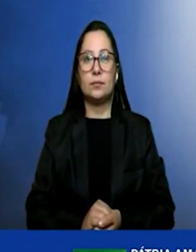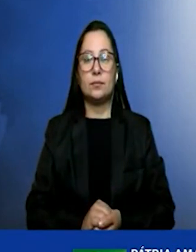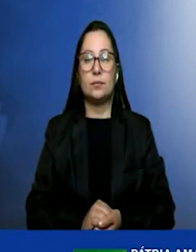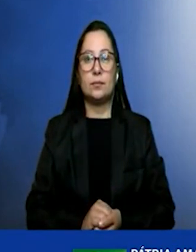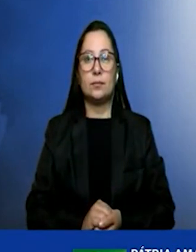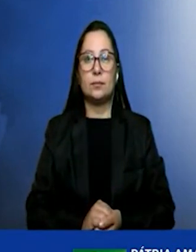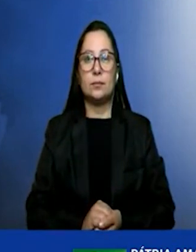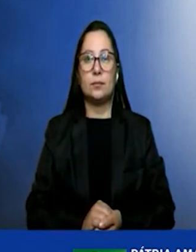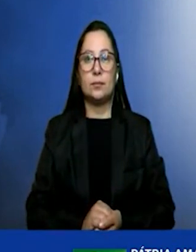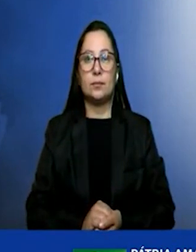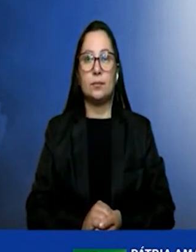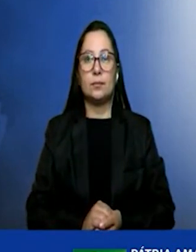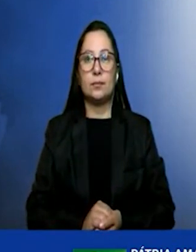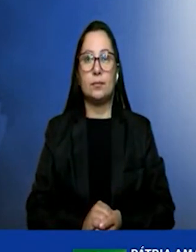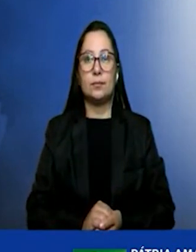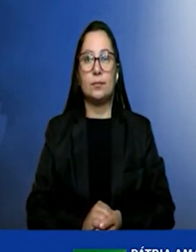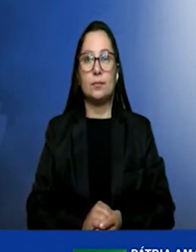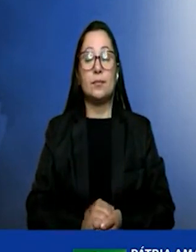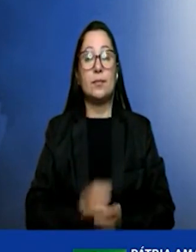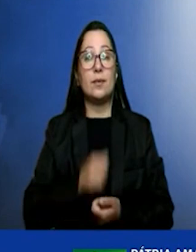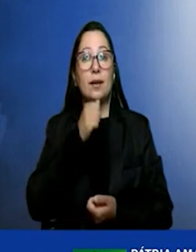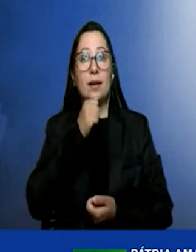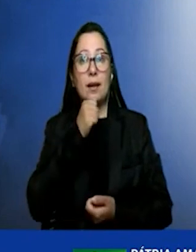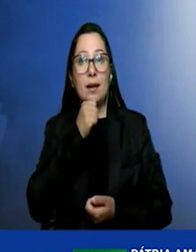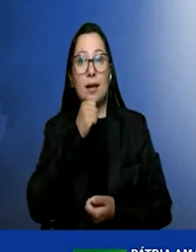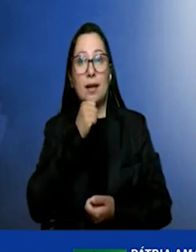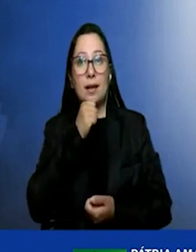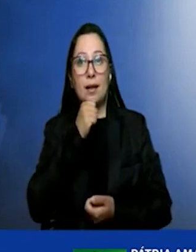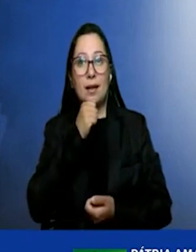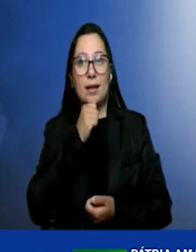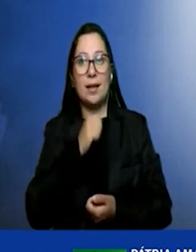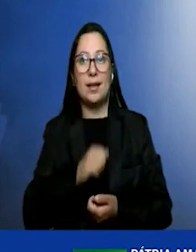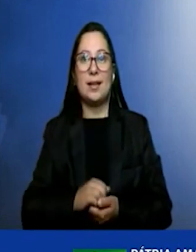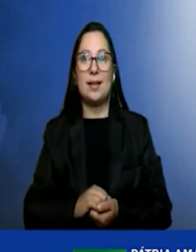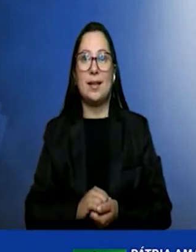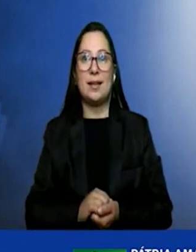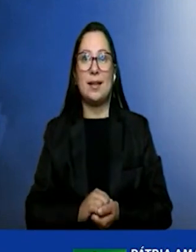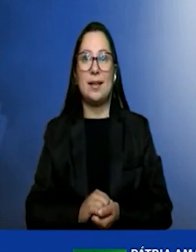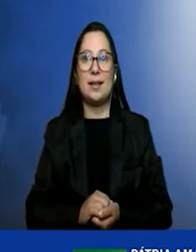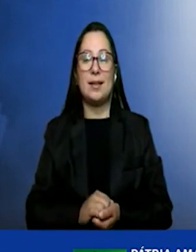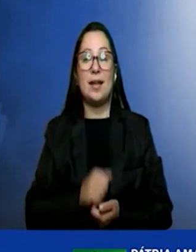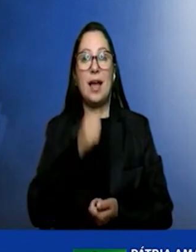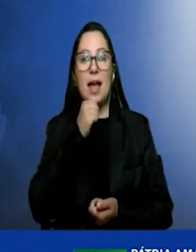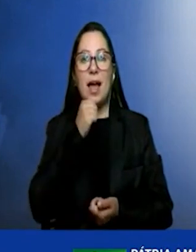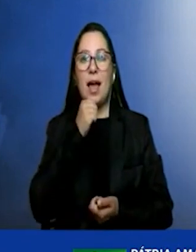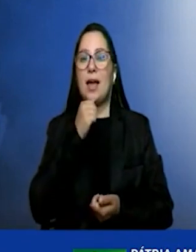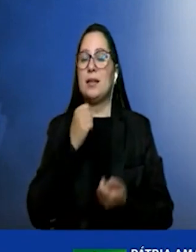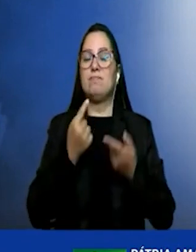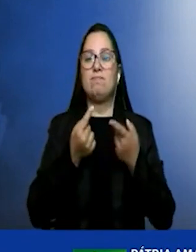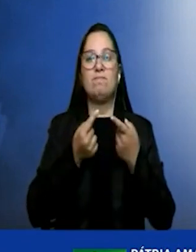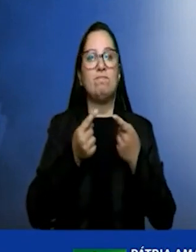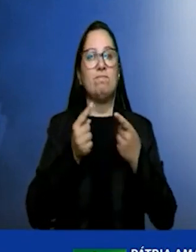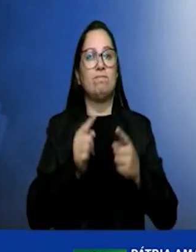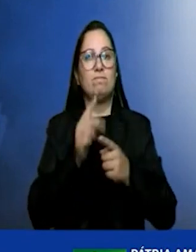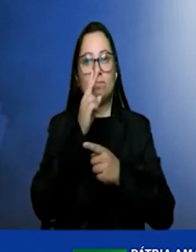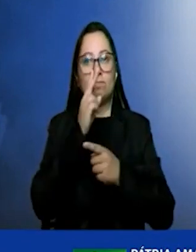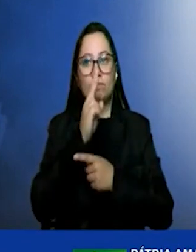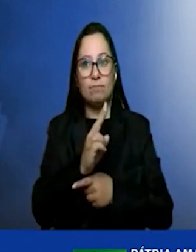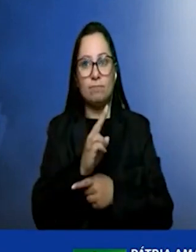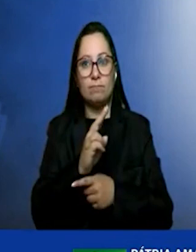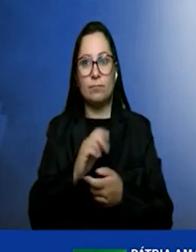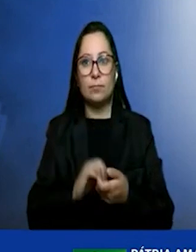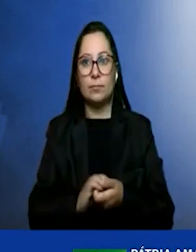Ainda temos muitos, essa é a última página, ainda temos muitos desafios a serem